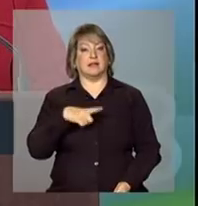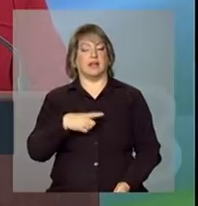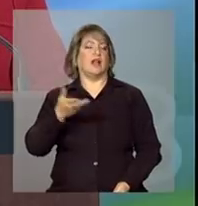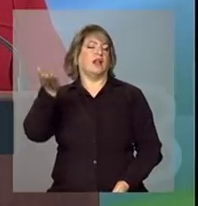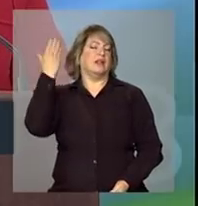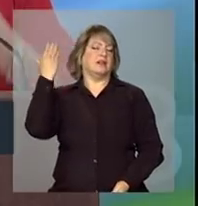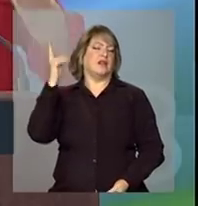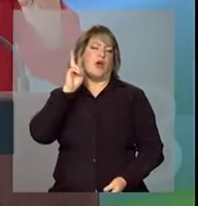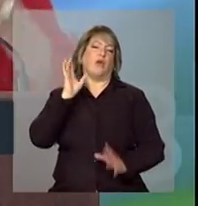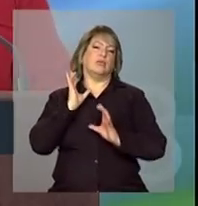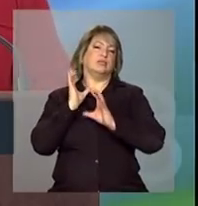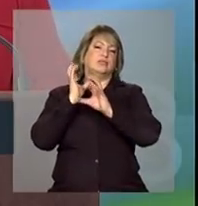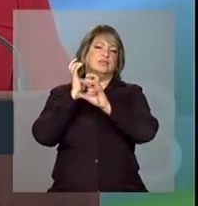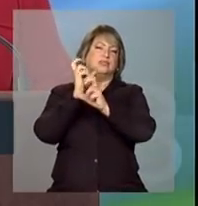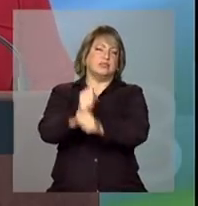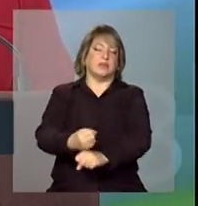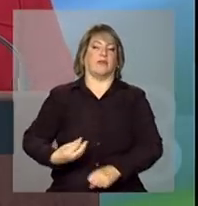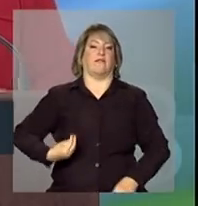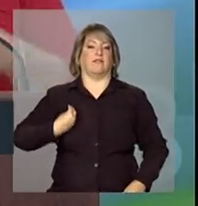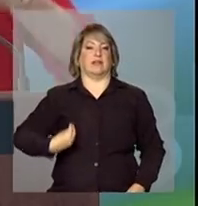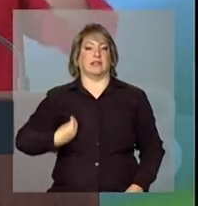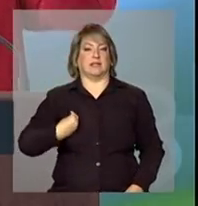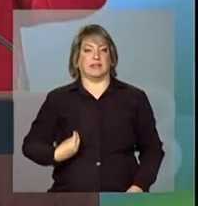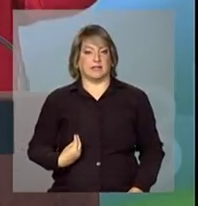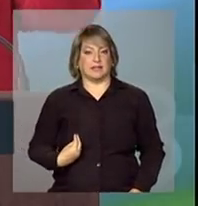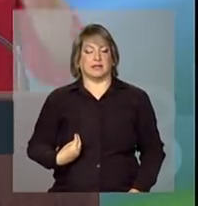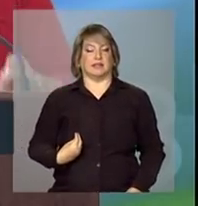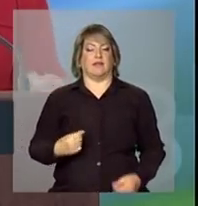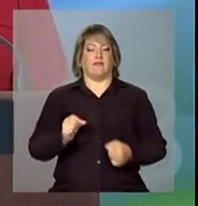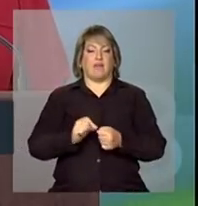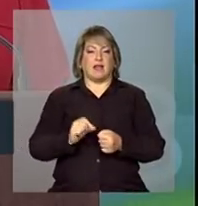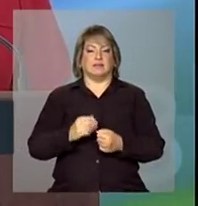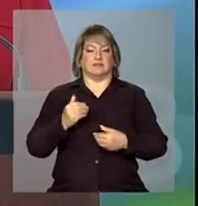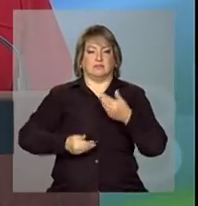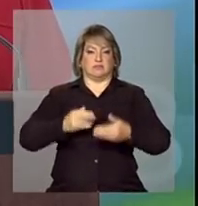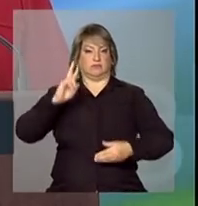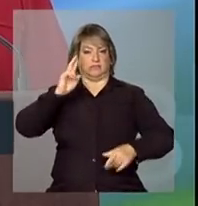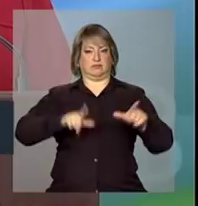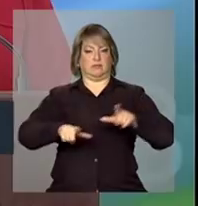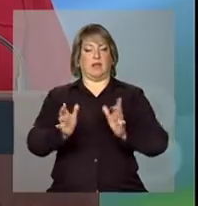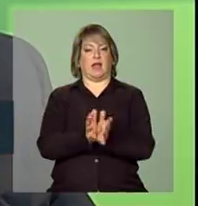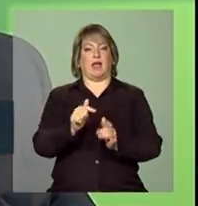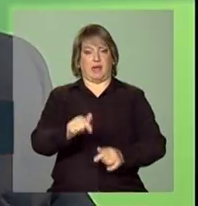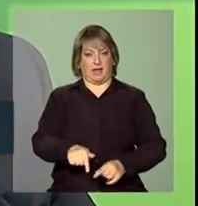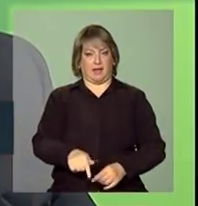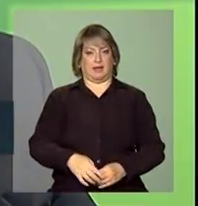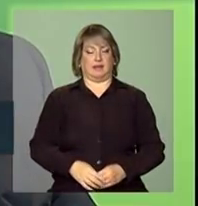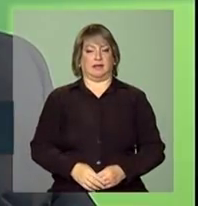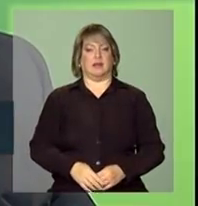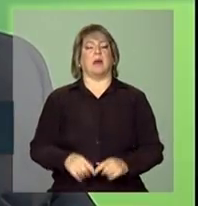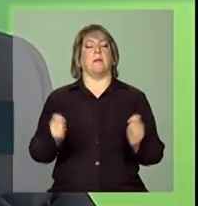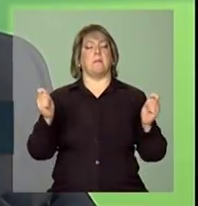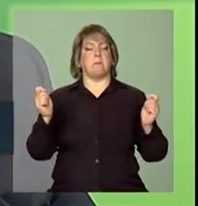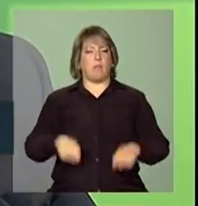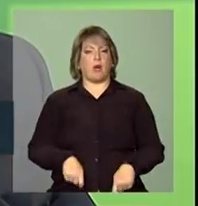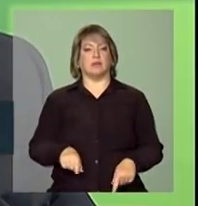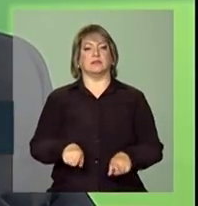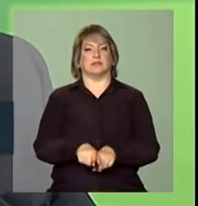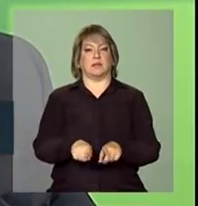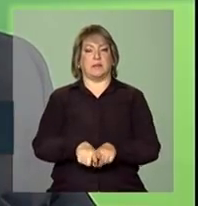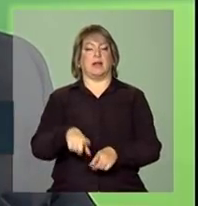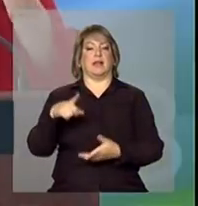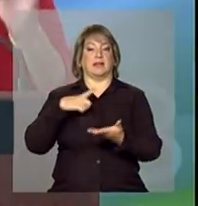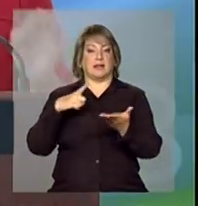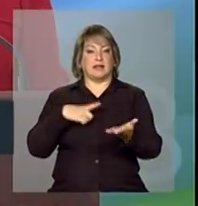trajetória de construção de liderança nessa área e pode contar também